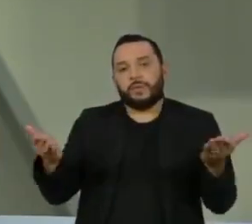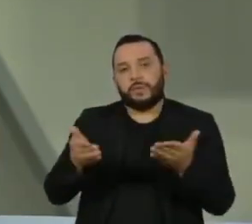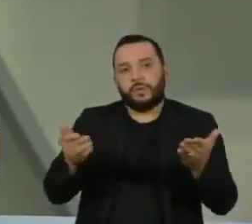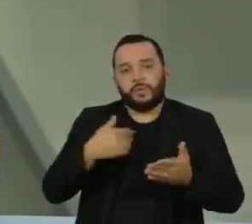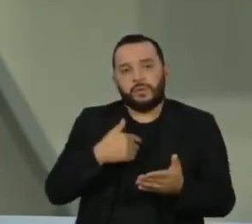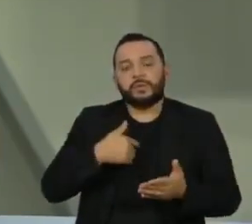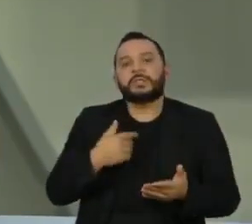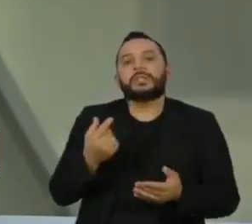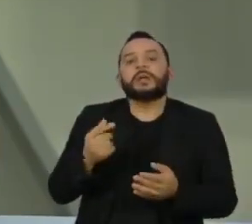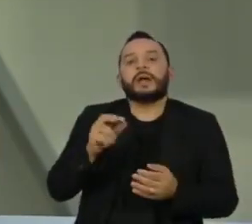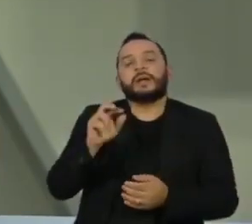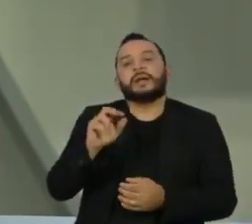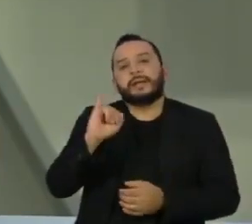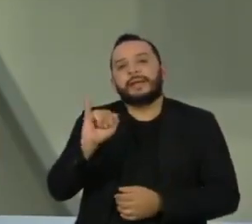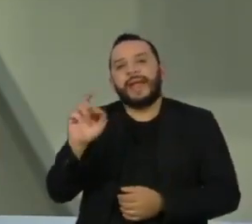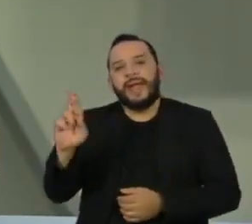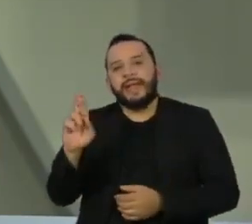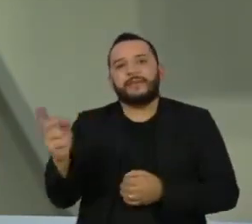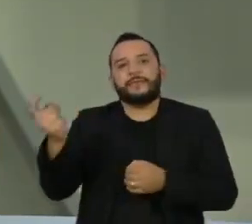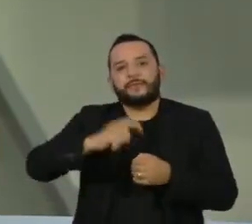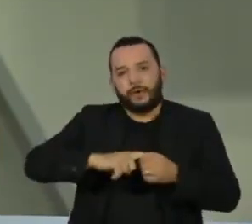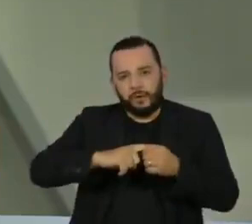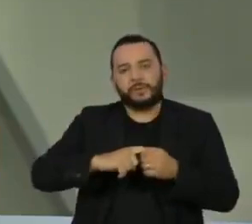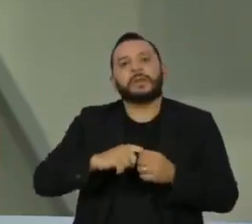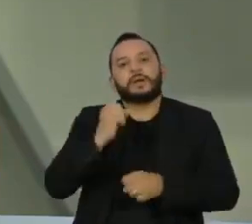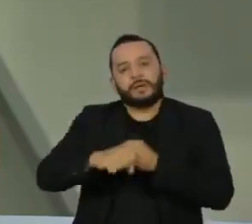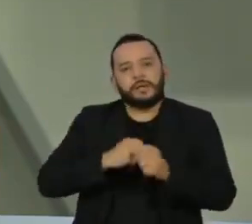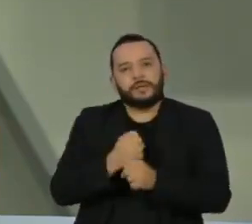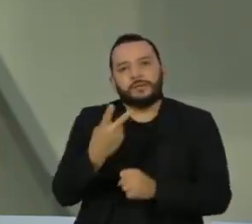lote de restituição do Imposto de Renda 2021. Ela é feita...